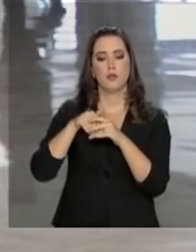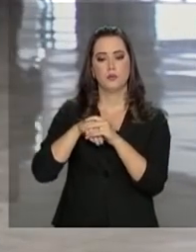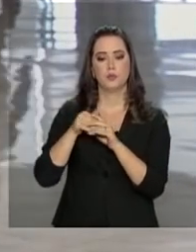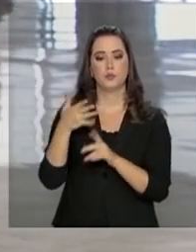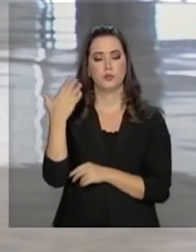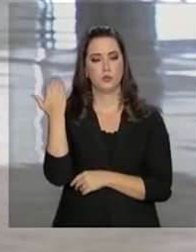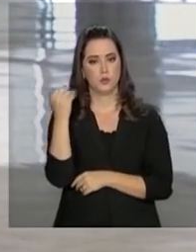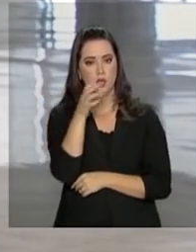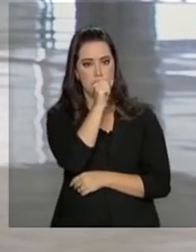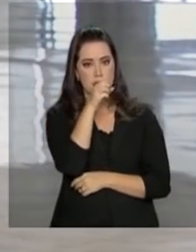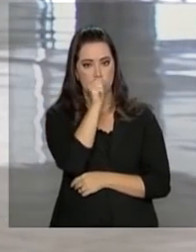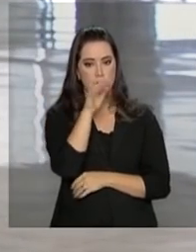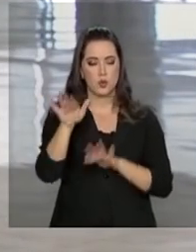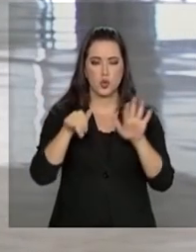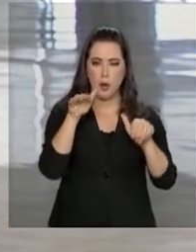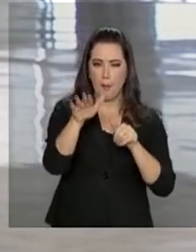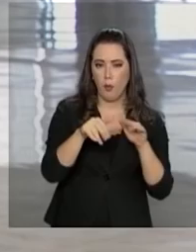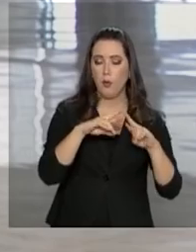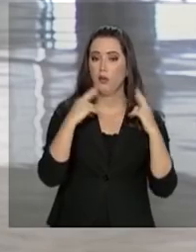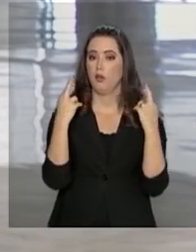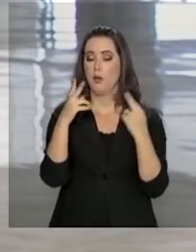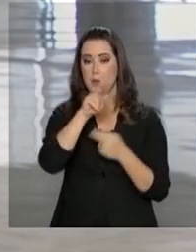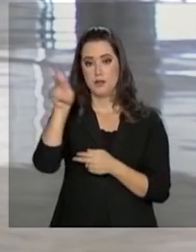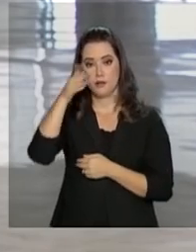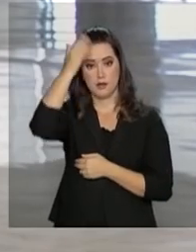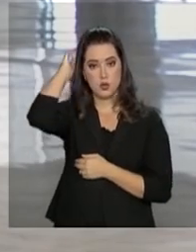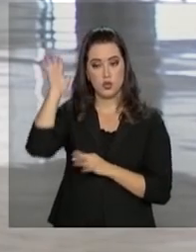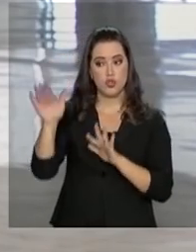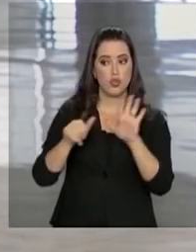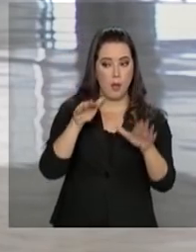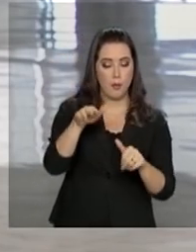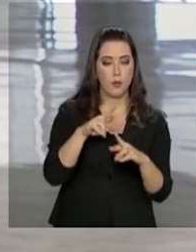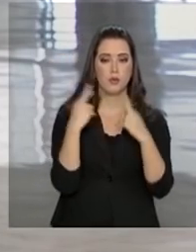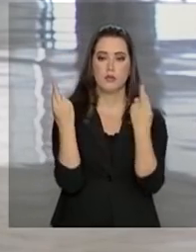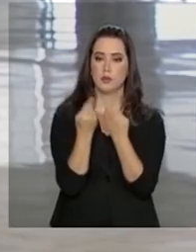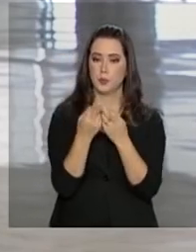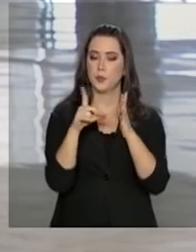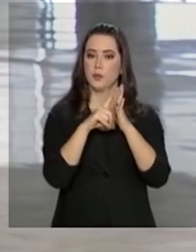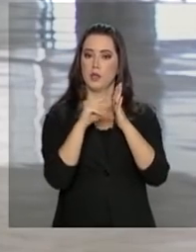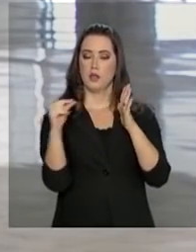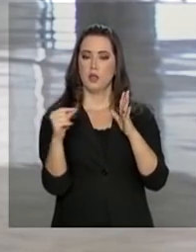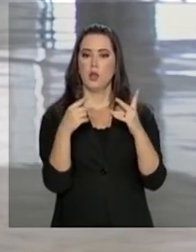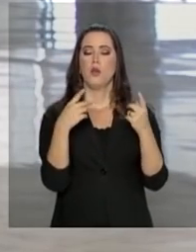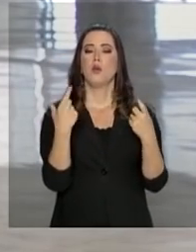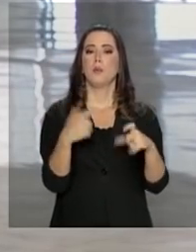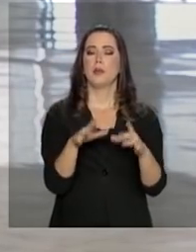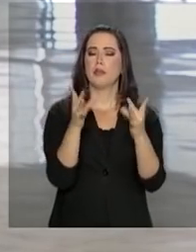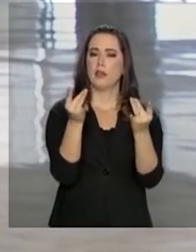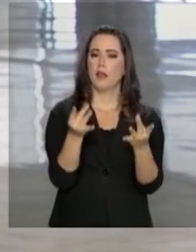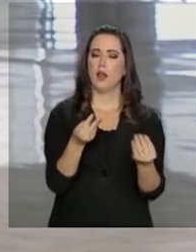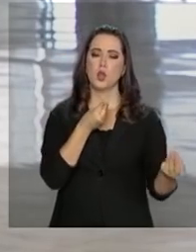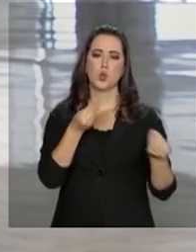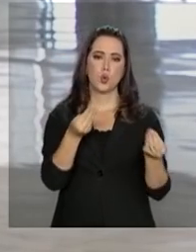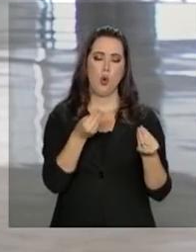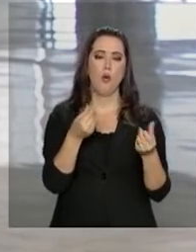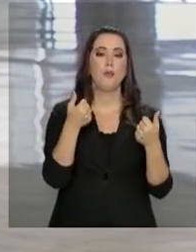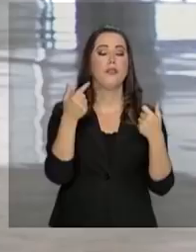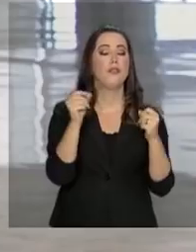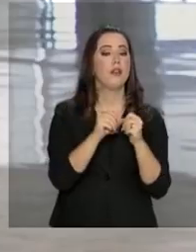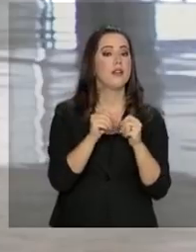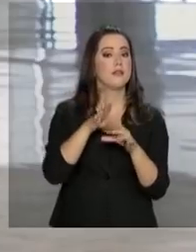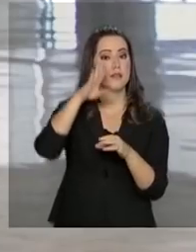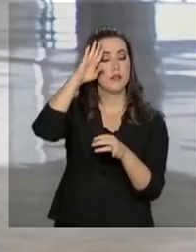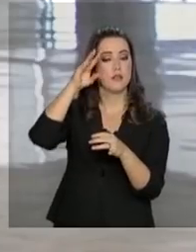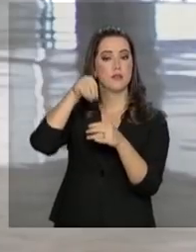sábado, Michel Temer convocou uma reunião no Palácio da Alvorada para definir os detalhes dessa intervenção. O repórter